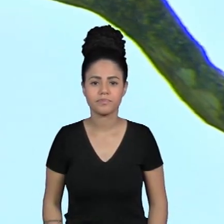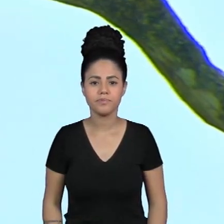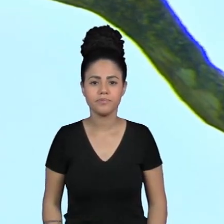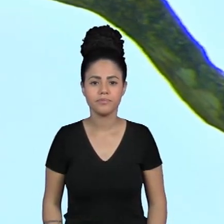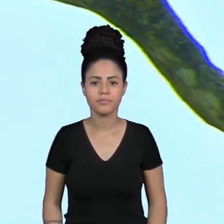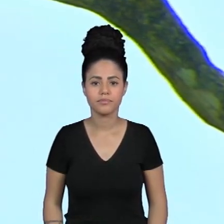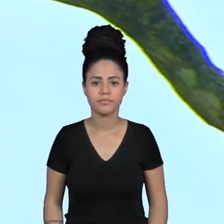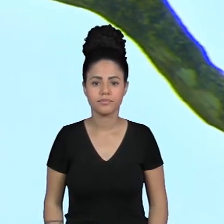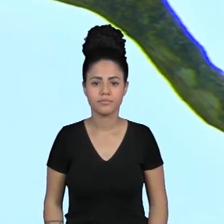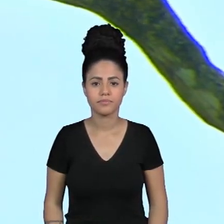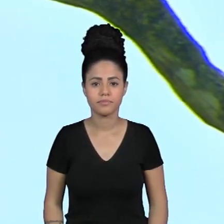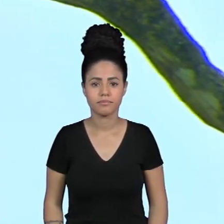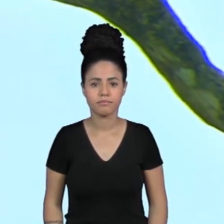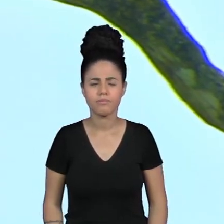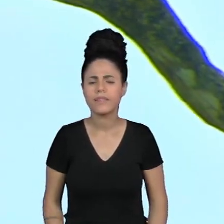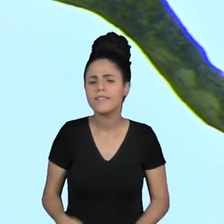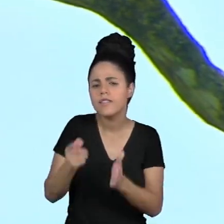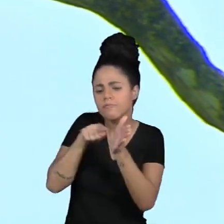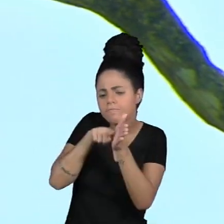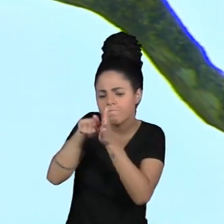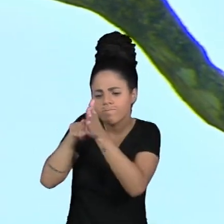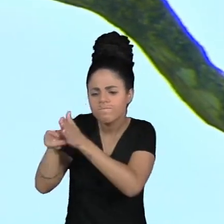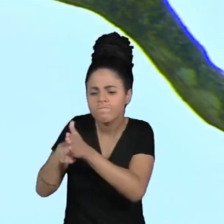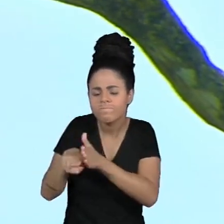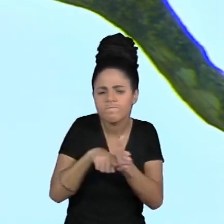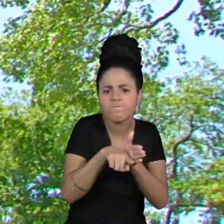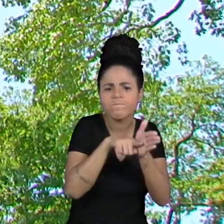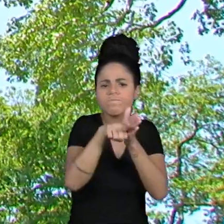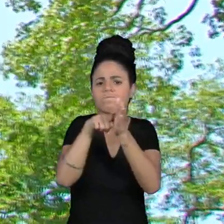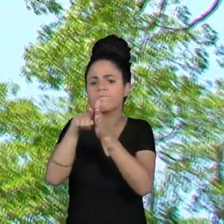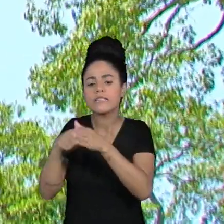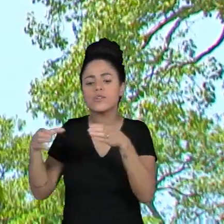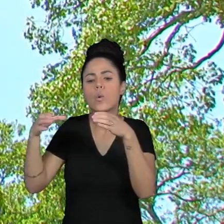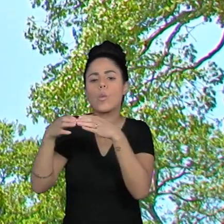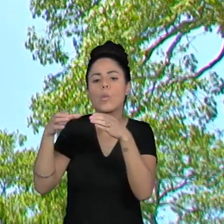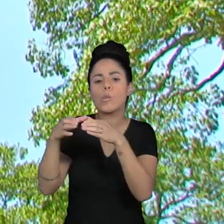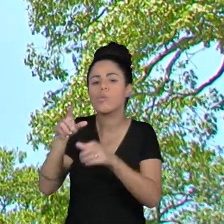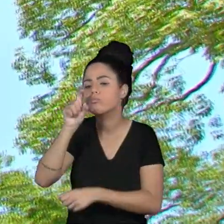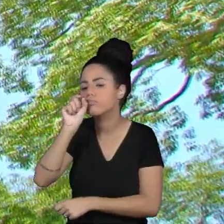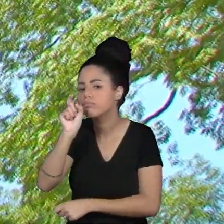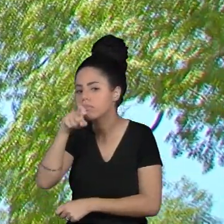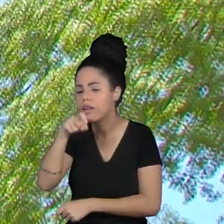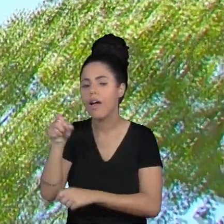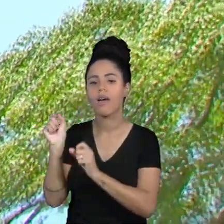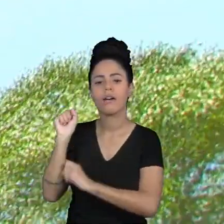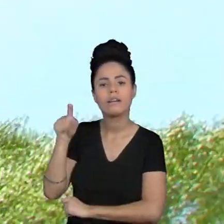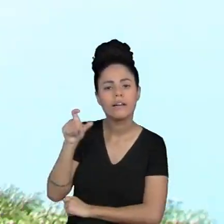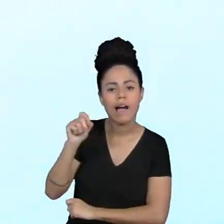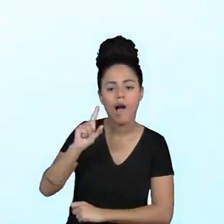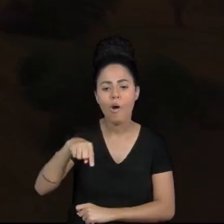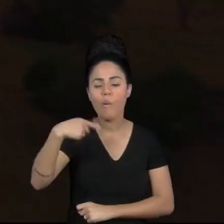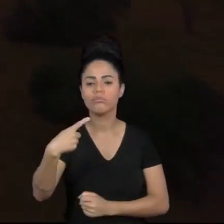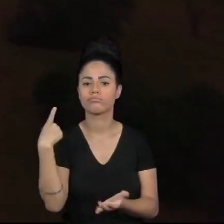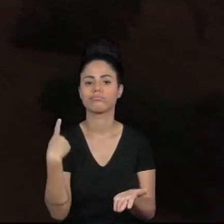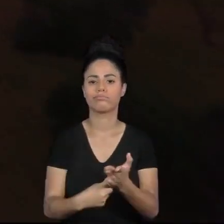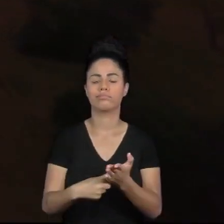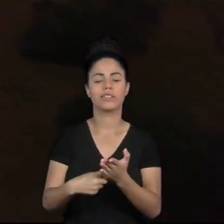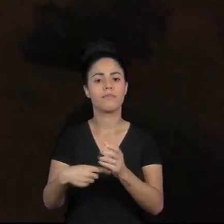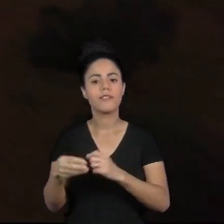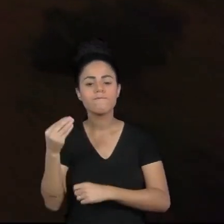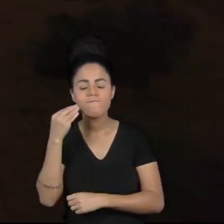Além da falta de pesquisa sobre a espécie Neiva Guedes tinha outro desafio aprender a andar